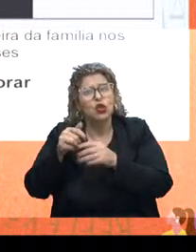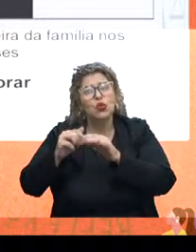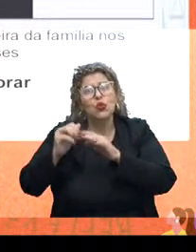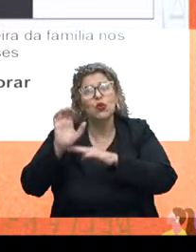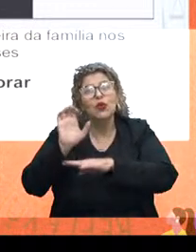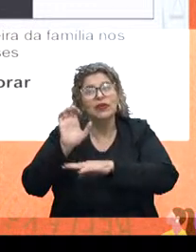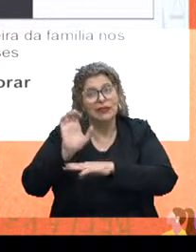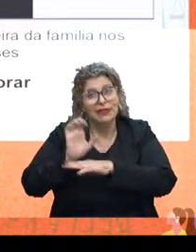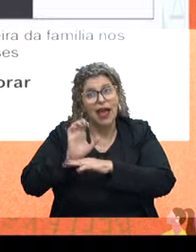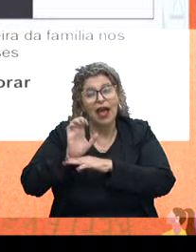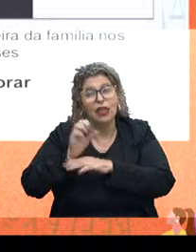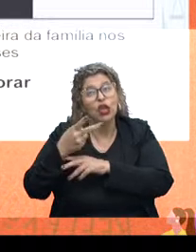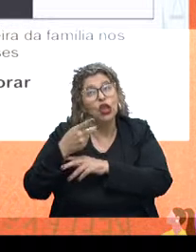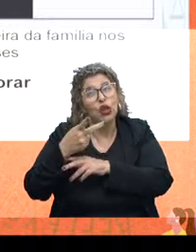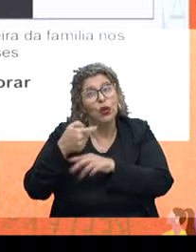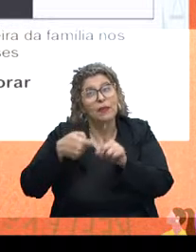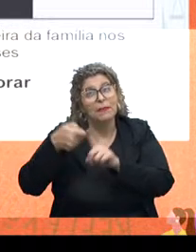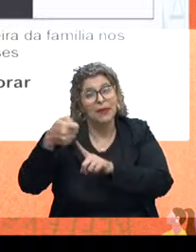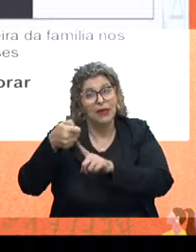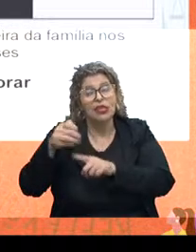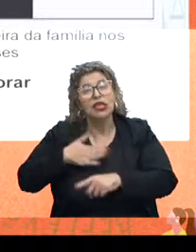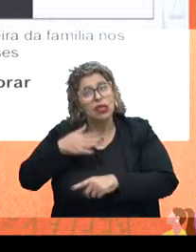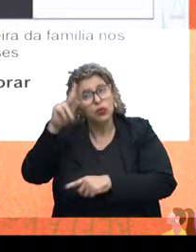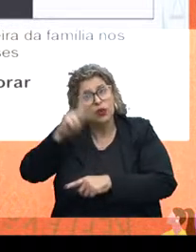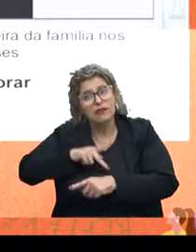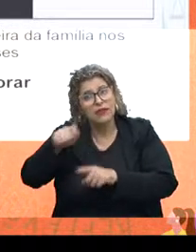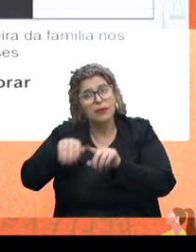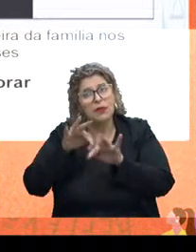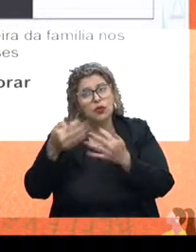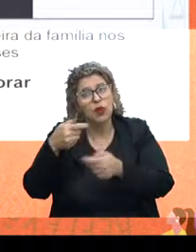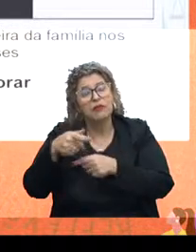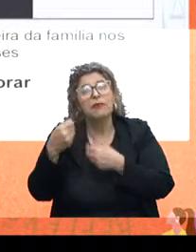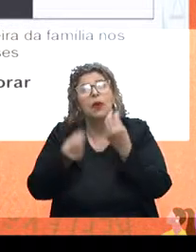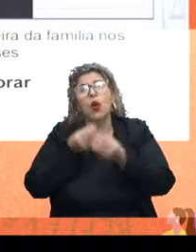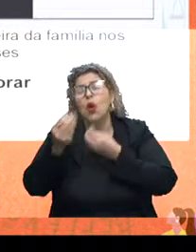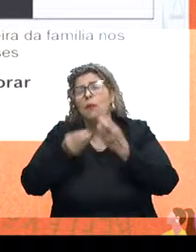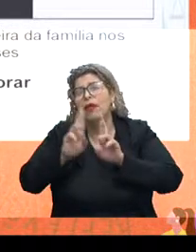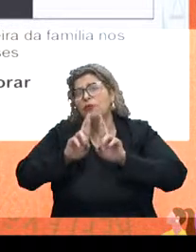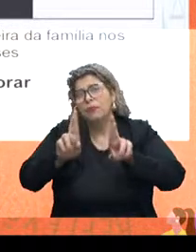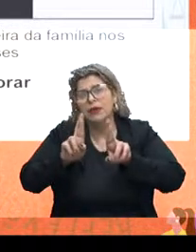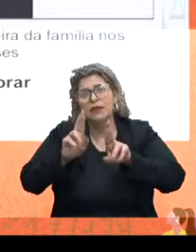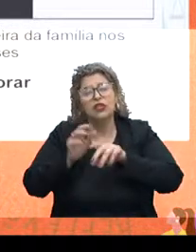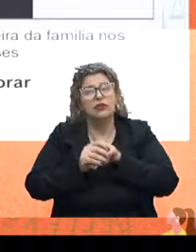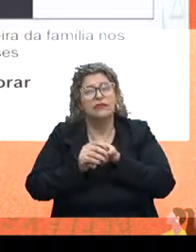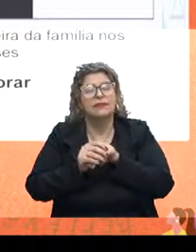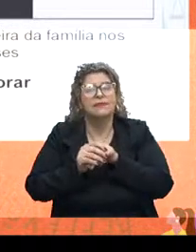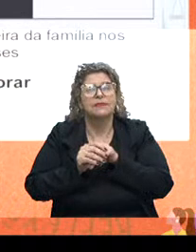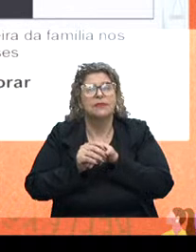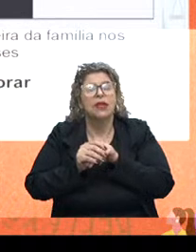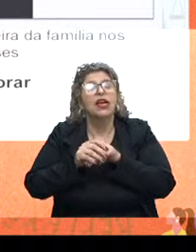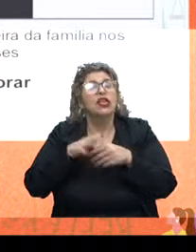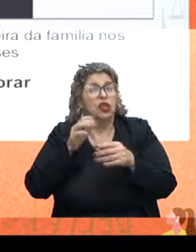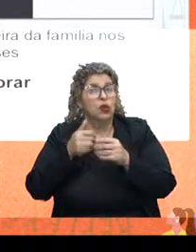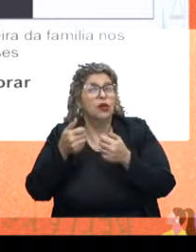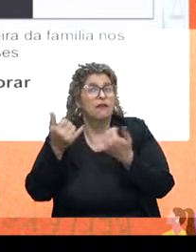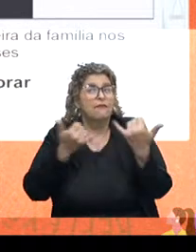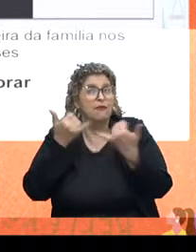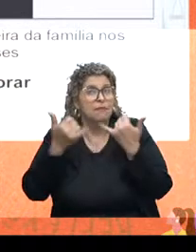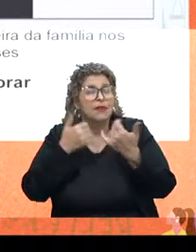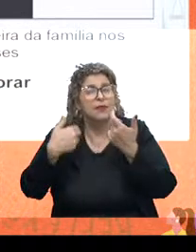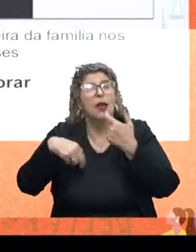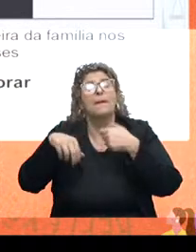nos próximos 12 meses, e na sua vida pessoal da sua família. Como é a sua expectativa? Então, nós chegamos a dados bastante